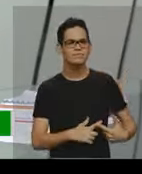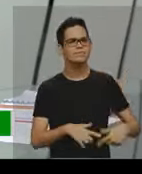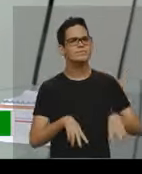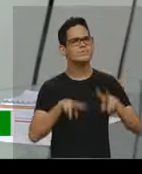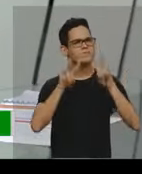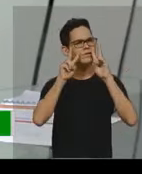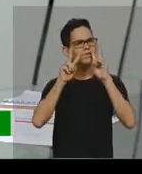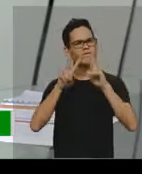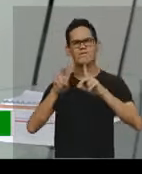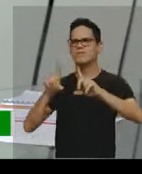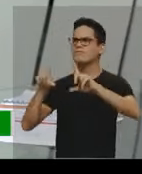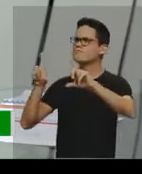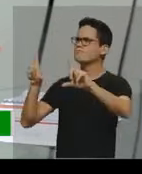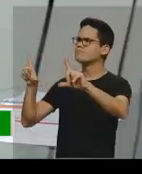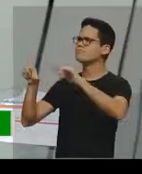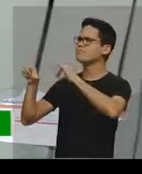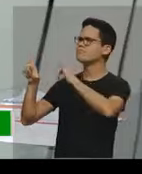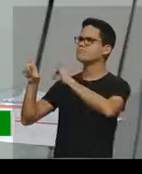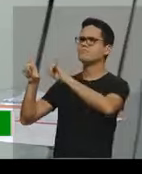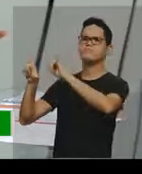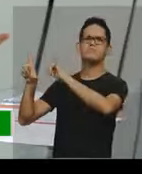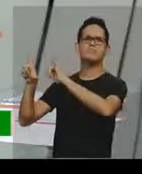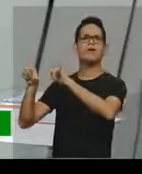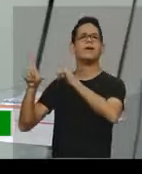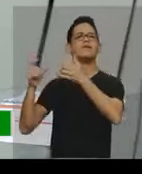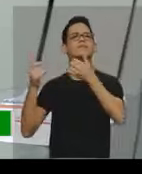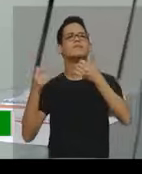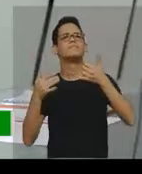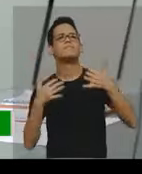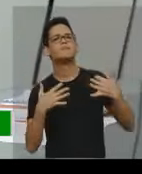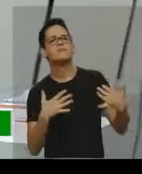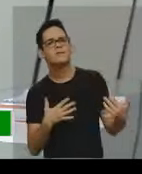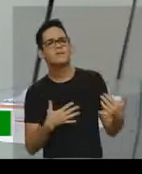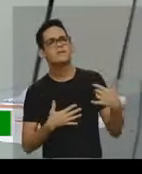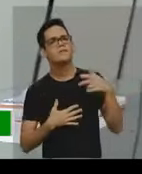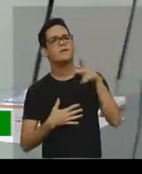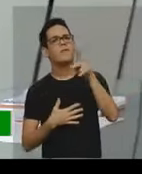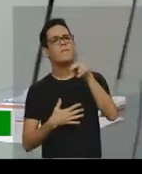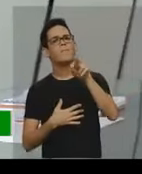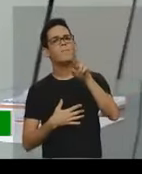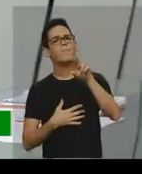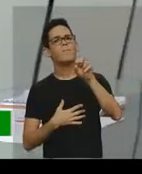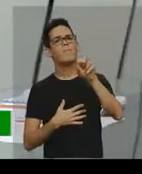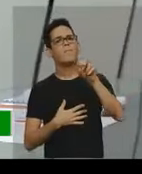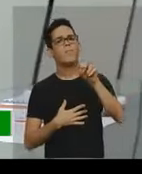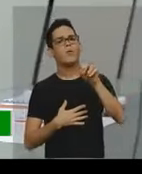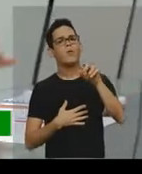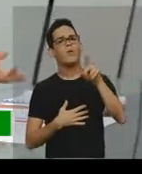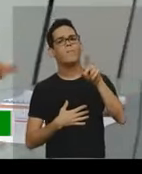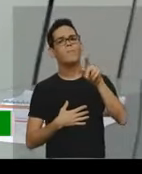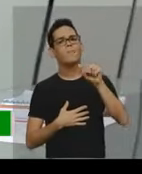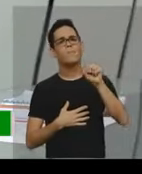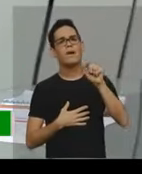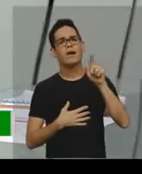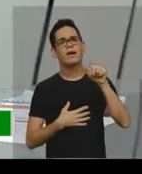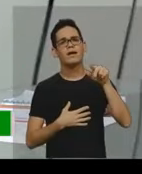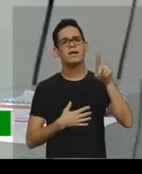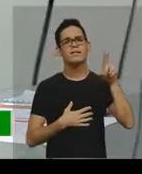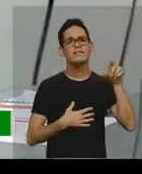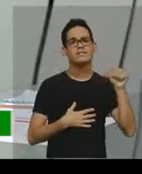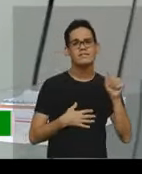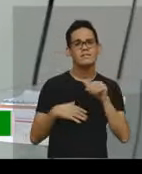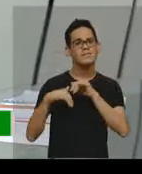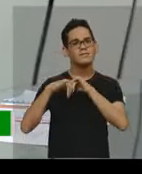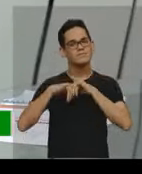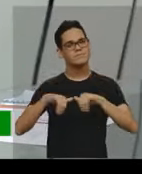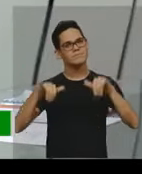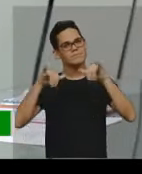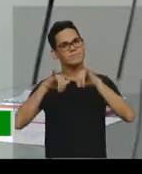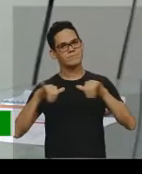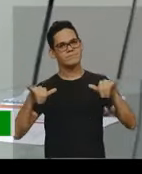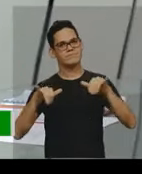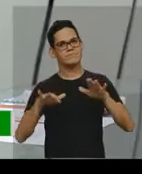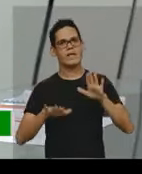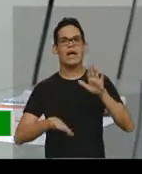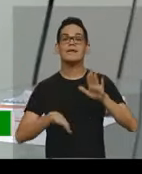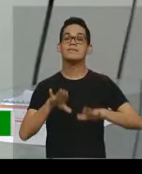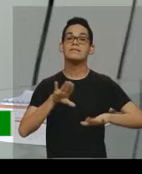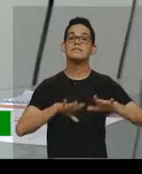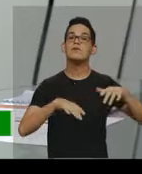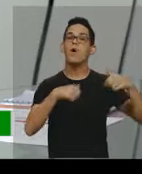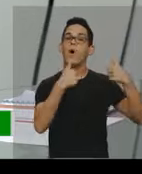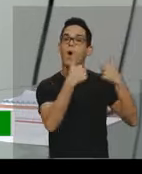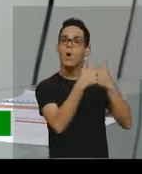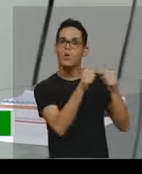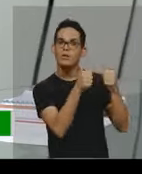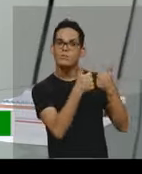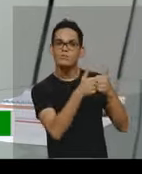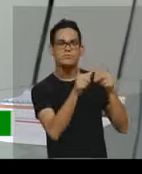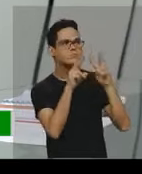né, falando da propaganda, então, aquilo ali é uma propaganda, falando de uma propaganda, nós, às vezes, a gente vê em ônibus,